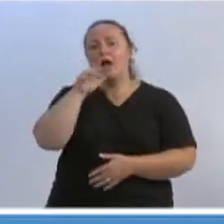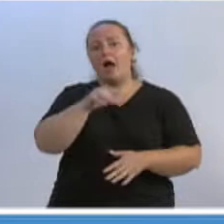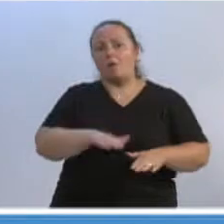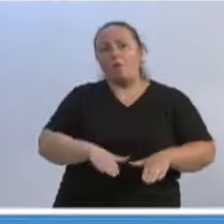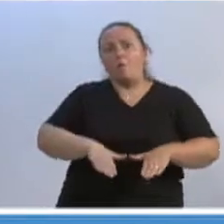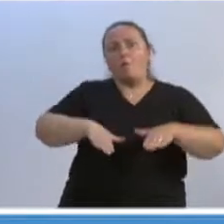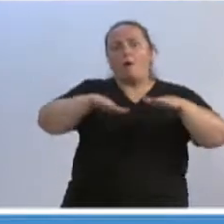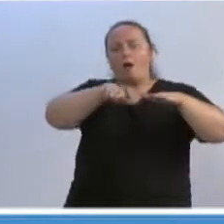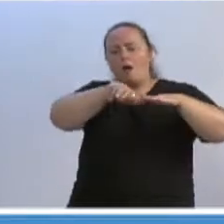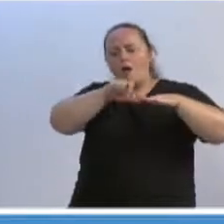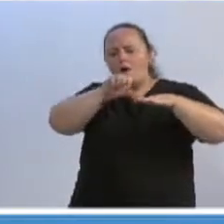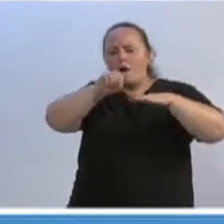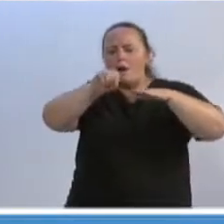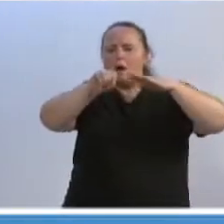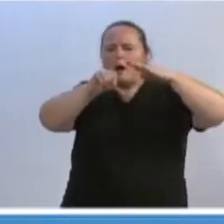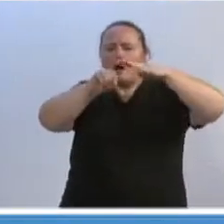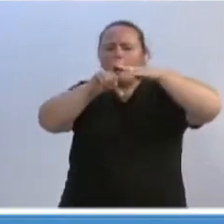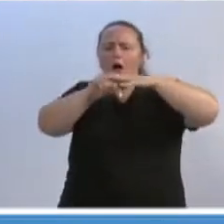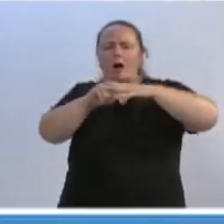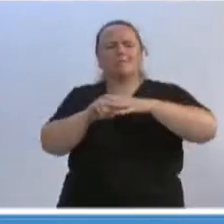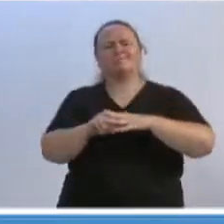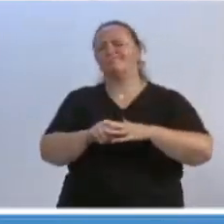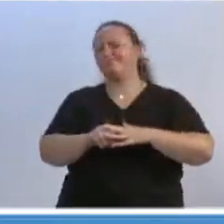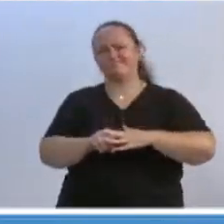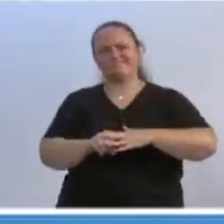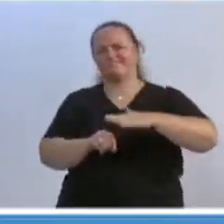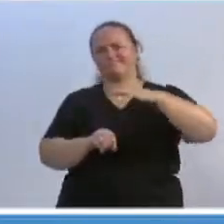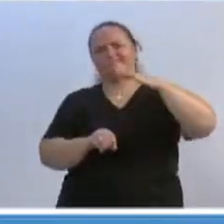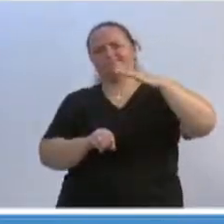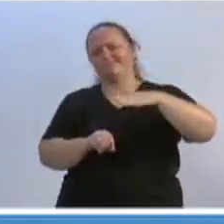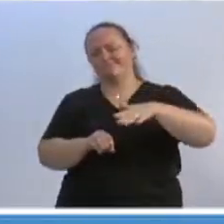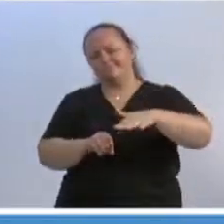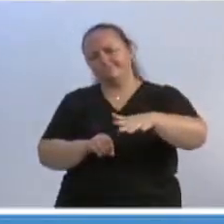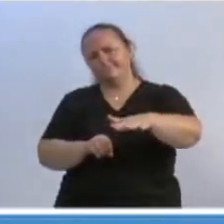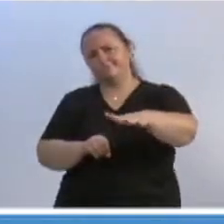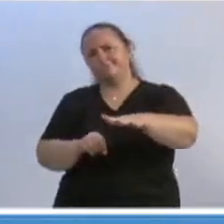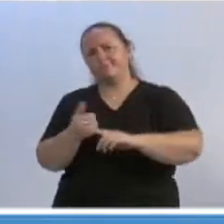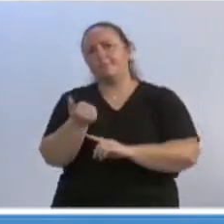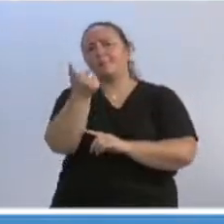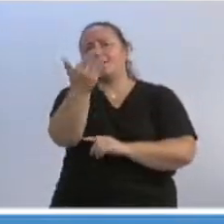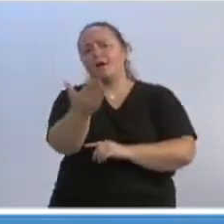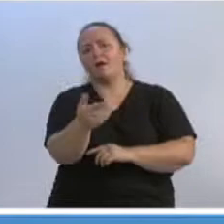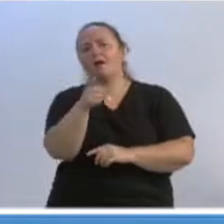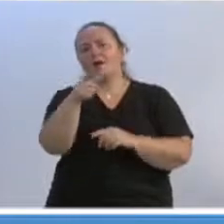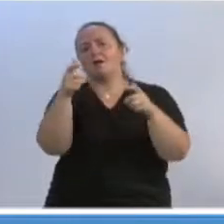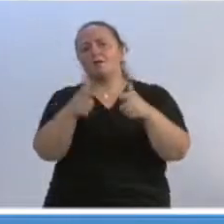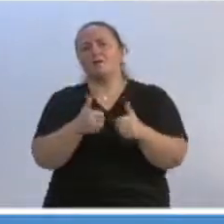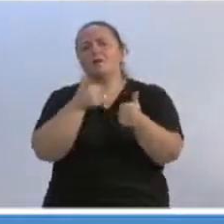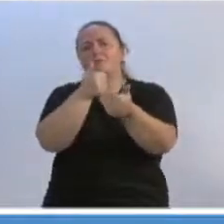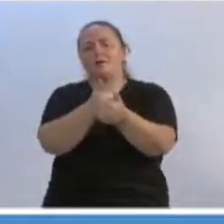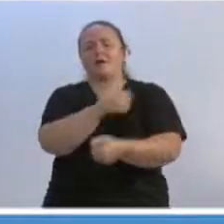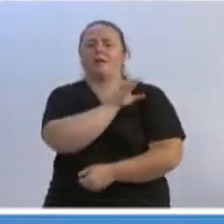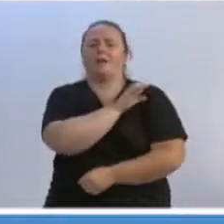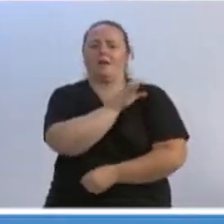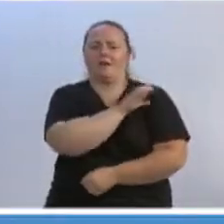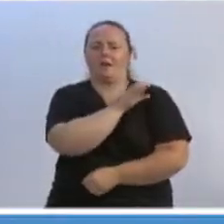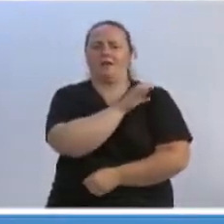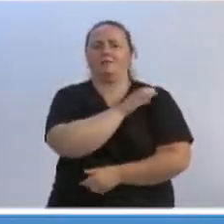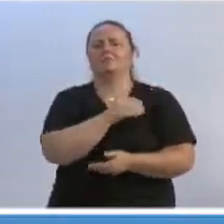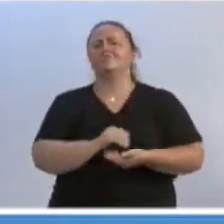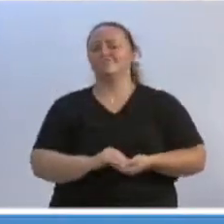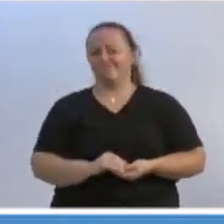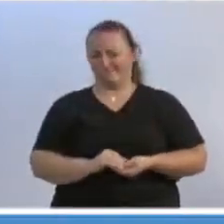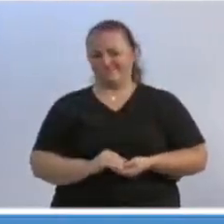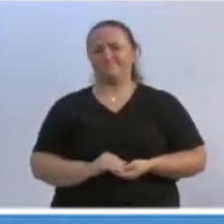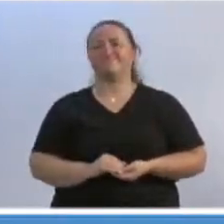tubinho aqui? Me expliquem isso. Ela vai represar qualquer coisa a tranca ali e vai estourar por lá. Não tem outro jeito. Então, esse trabalho que está